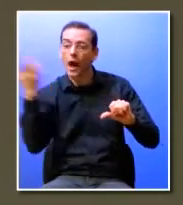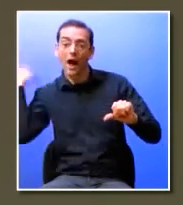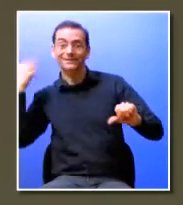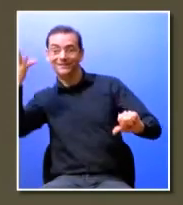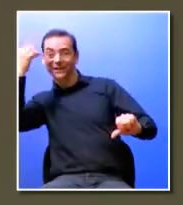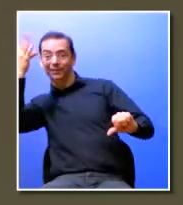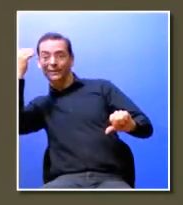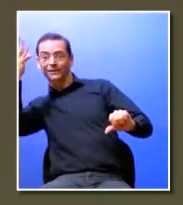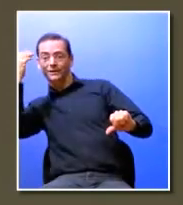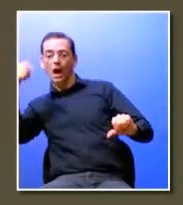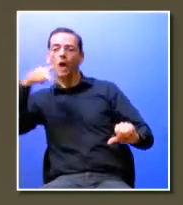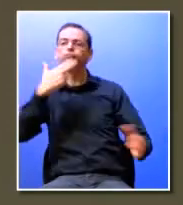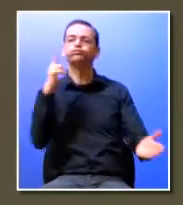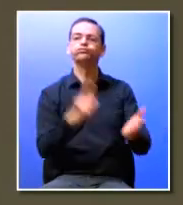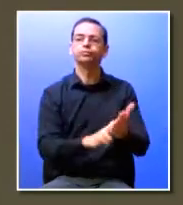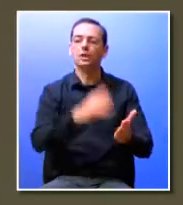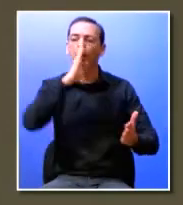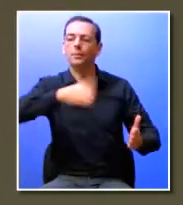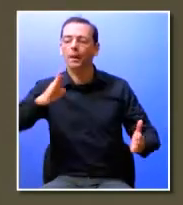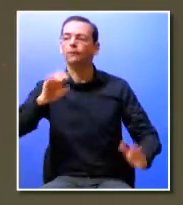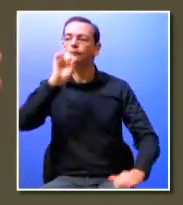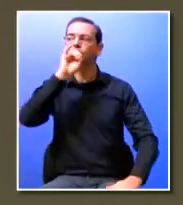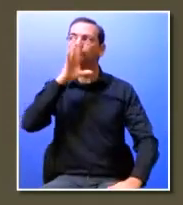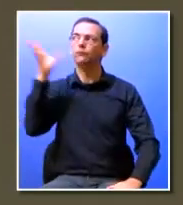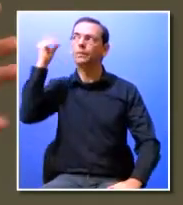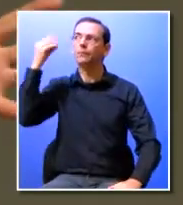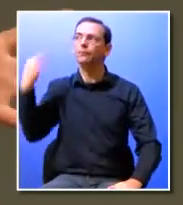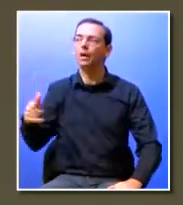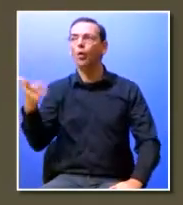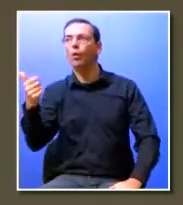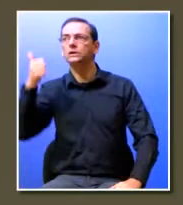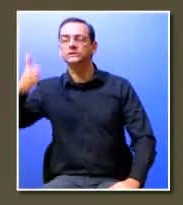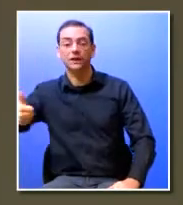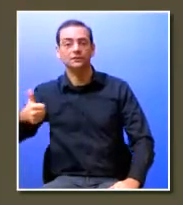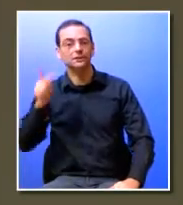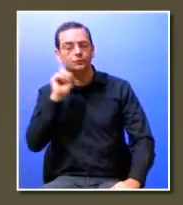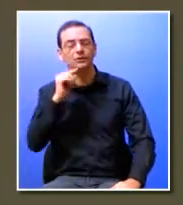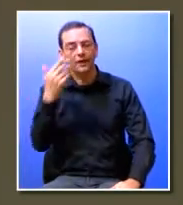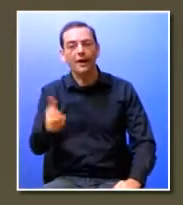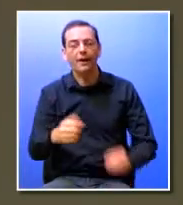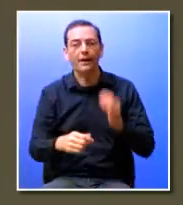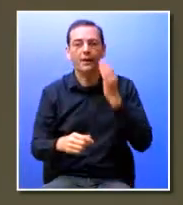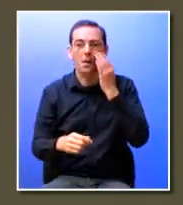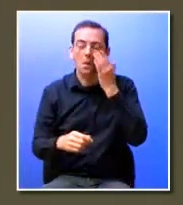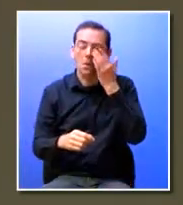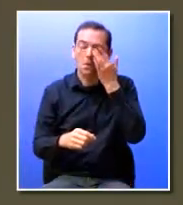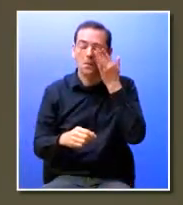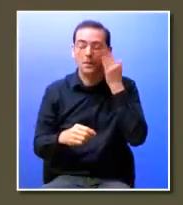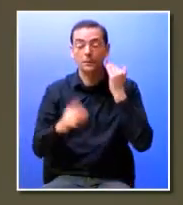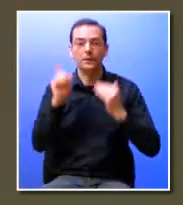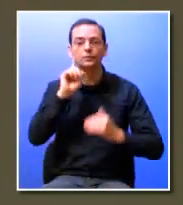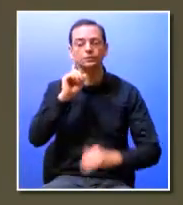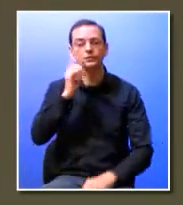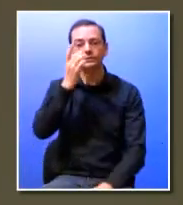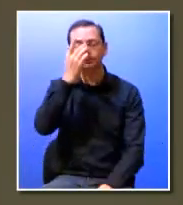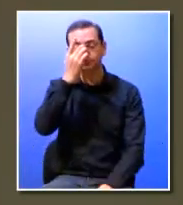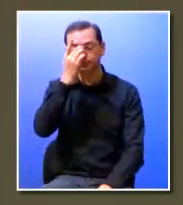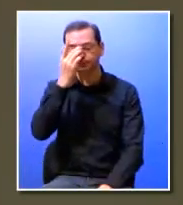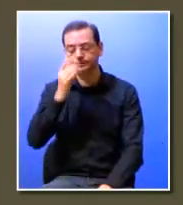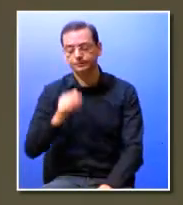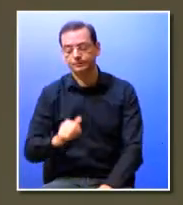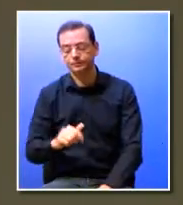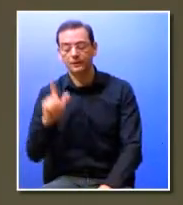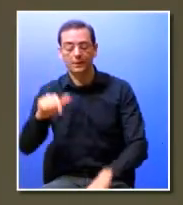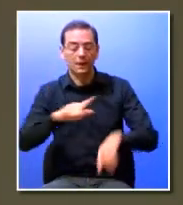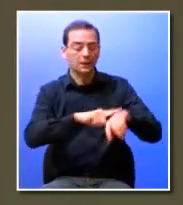somos para definirmos um bocadinho para onde é que queremos ir e o que é que queremos fazer e o que é já sabemos se não funciona ou funciona é extremamente importante e depois o tempo